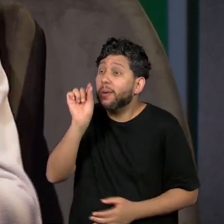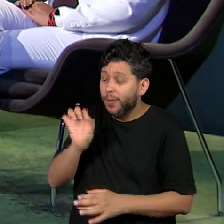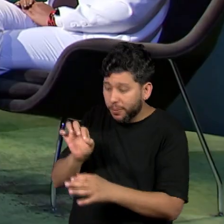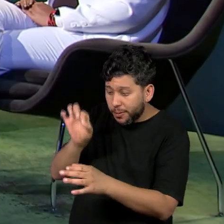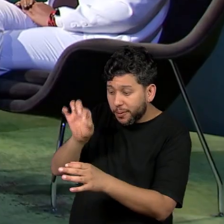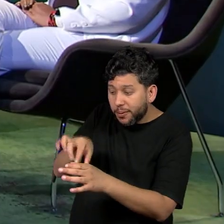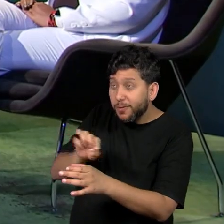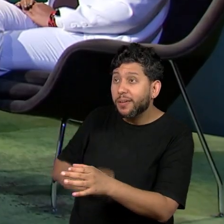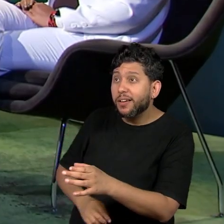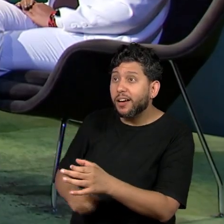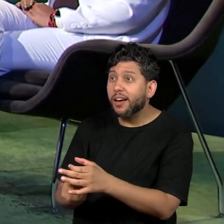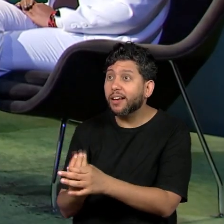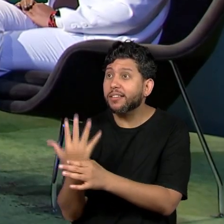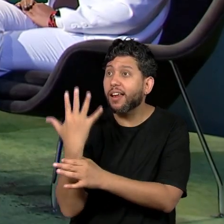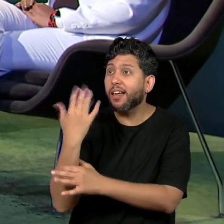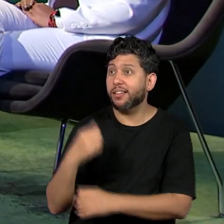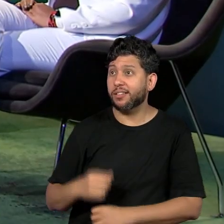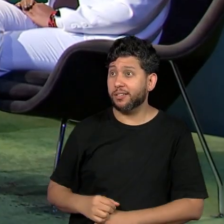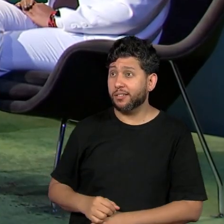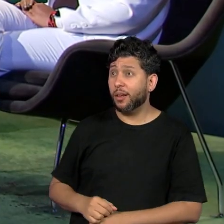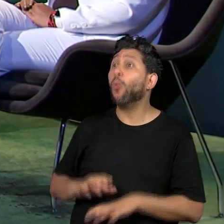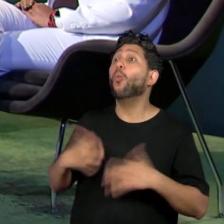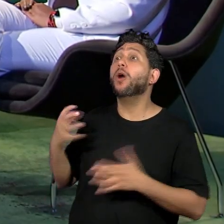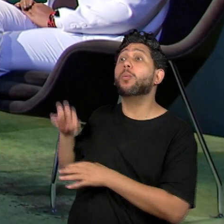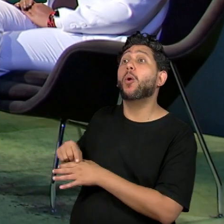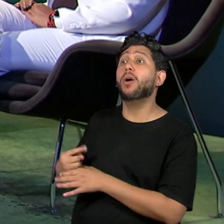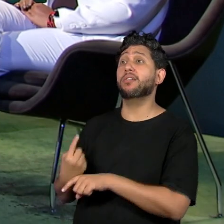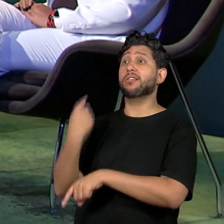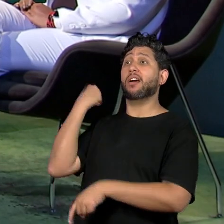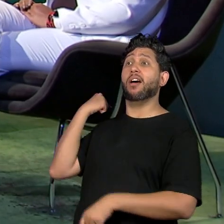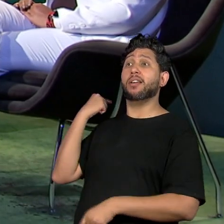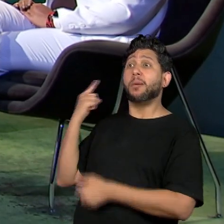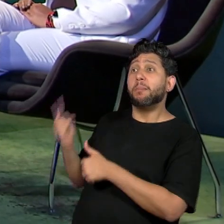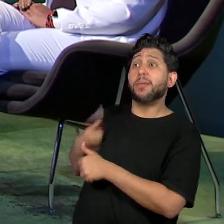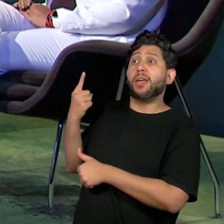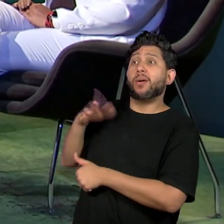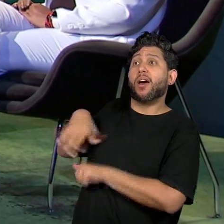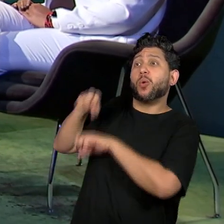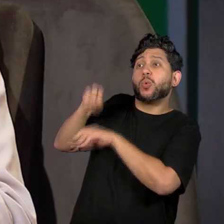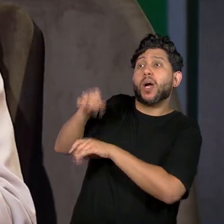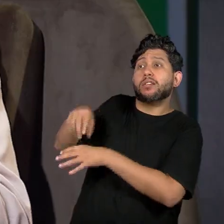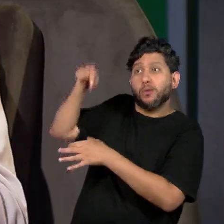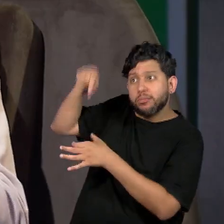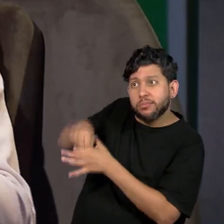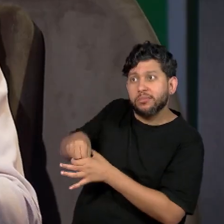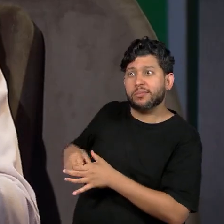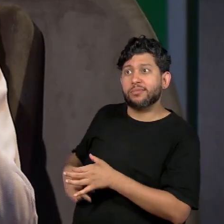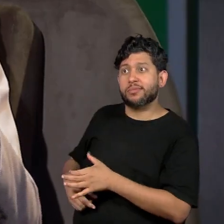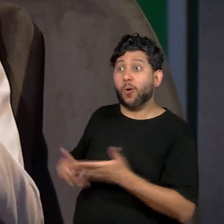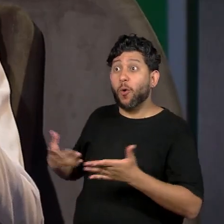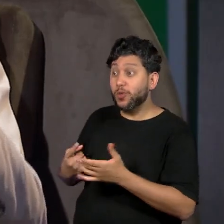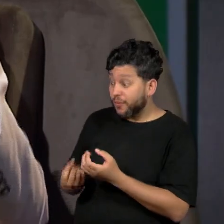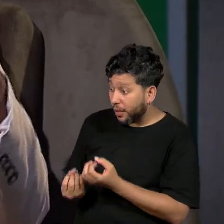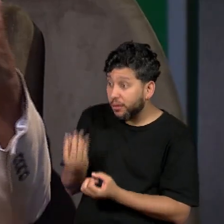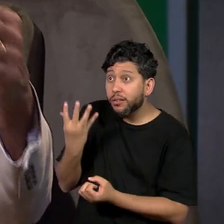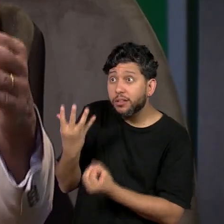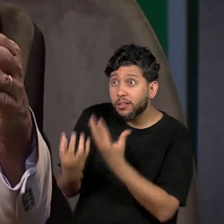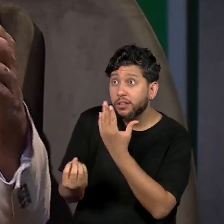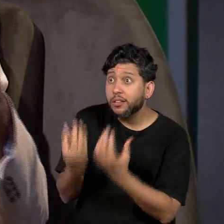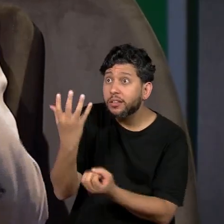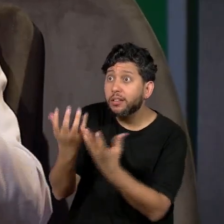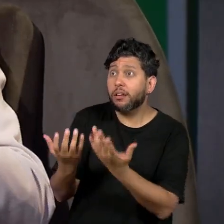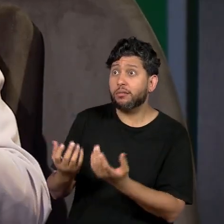atrás, essa consciência, primeiro na educação, essa projeção na educação, e com ela vem tudo, vem a